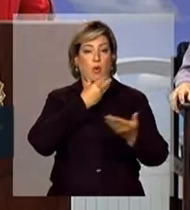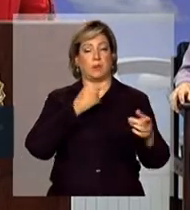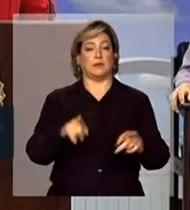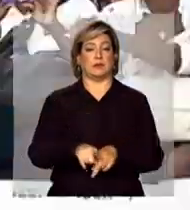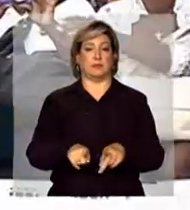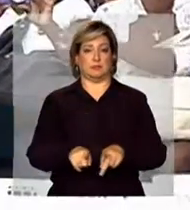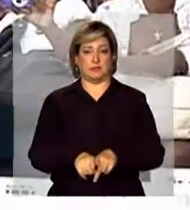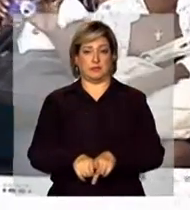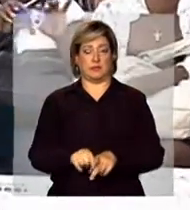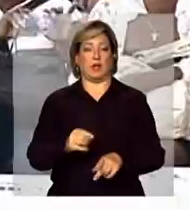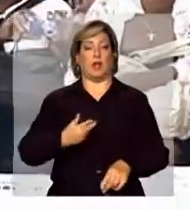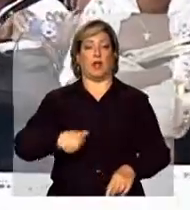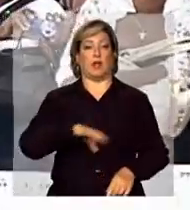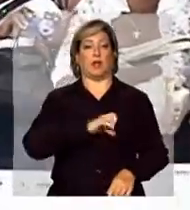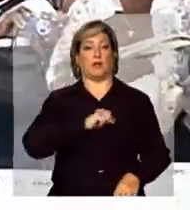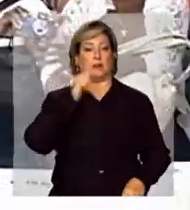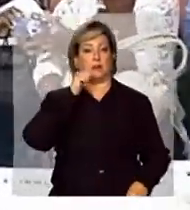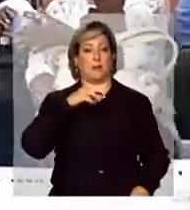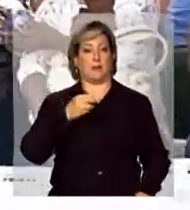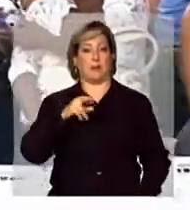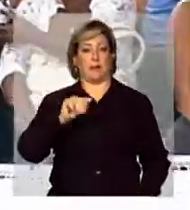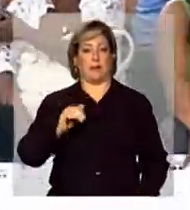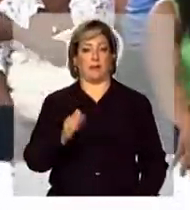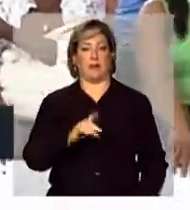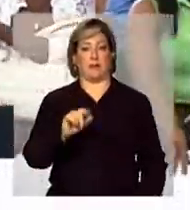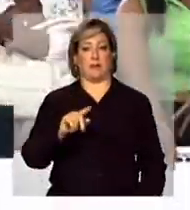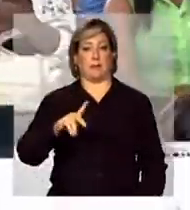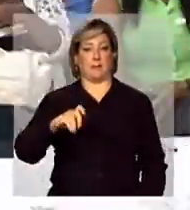também, a nossa querida Maria da Penha.